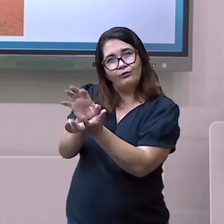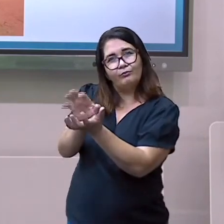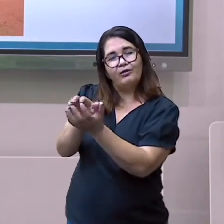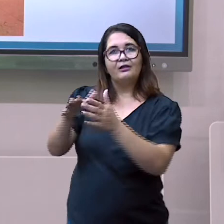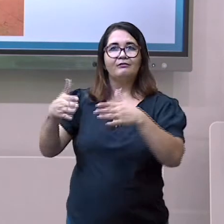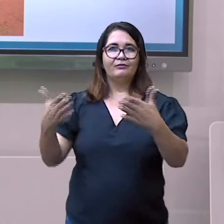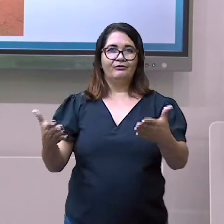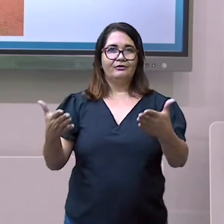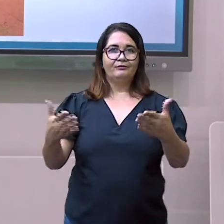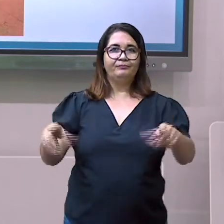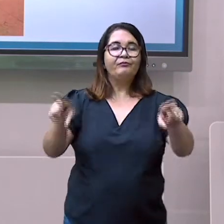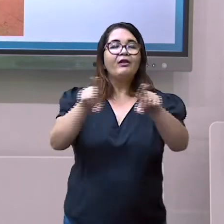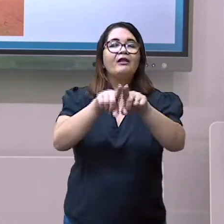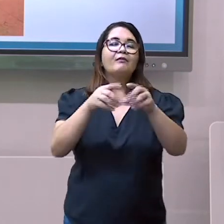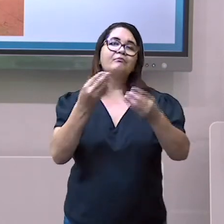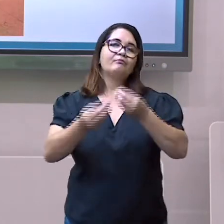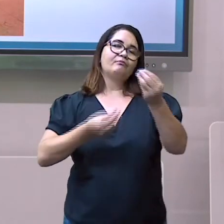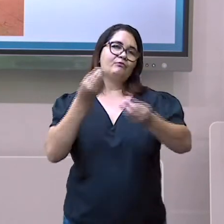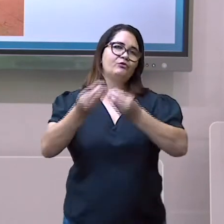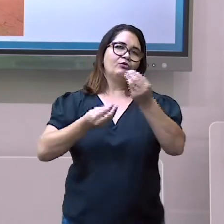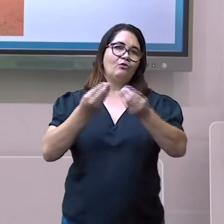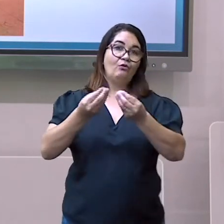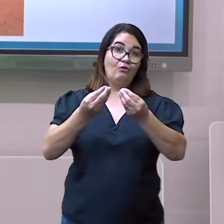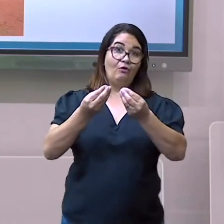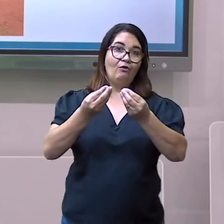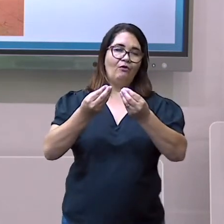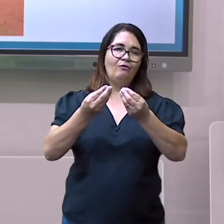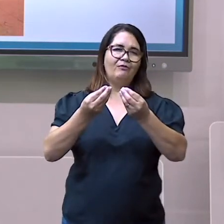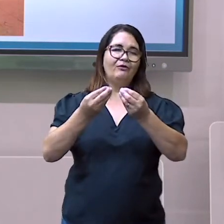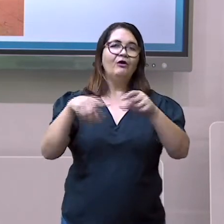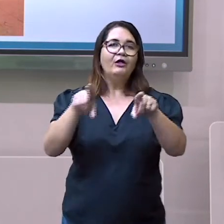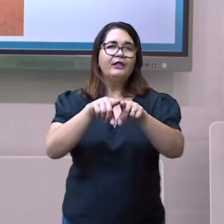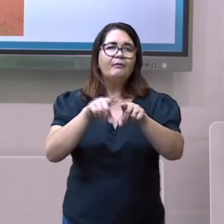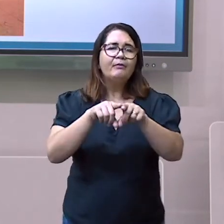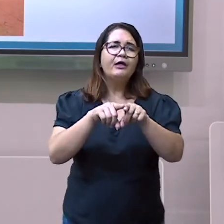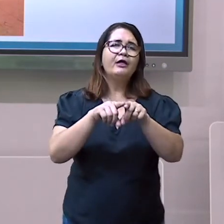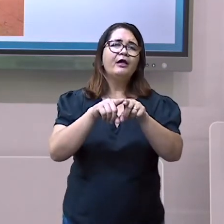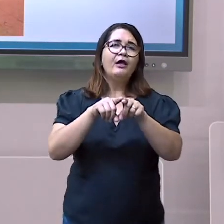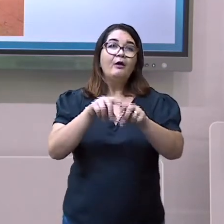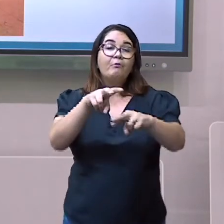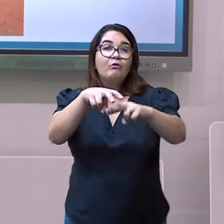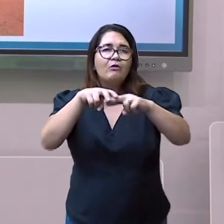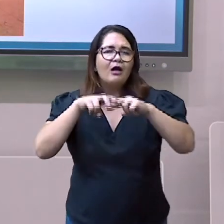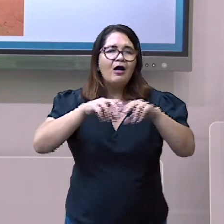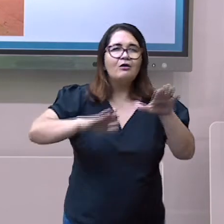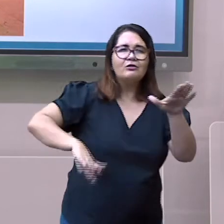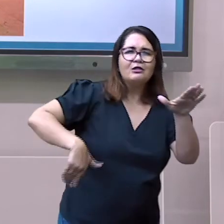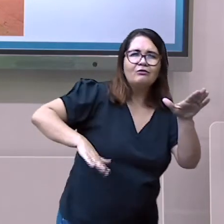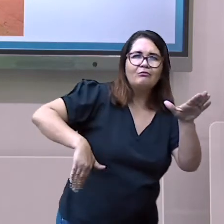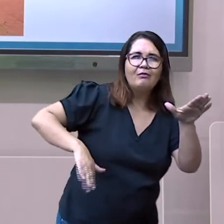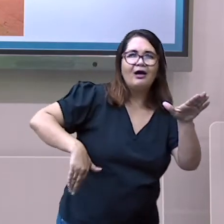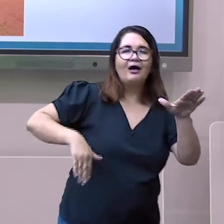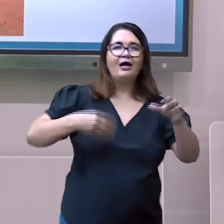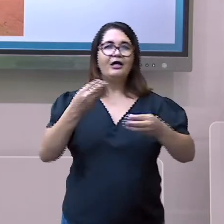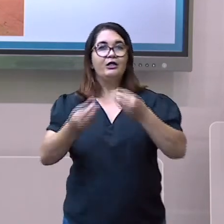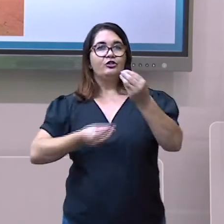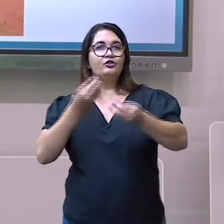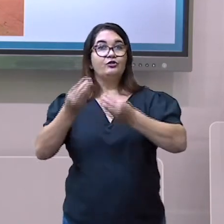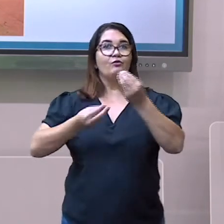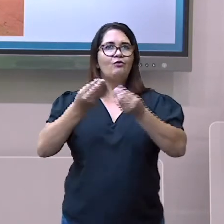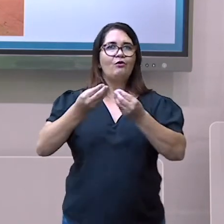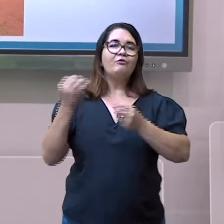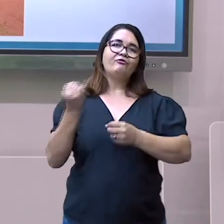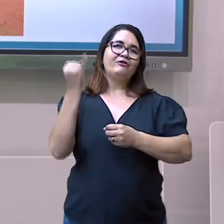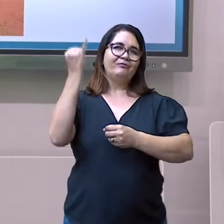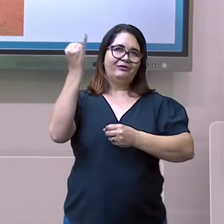Atraídos pelas qualidades terapêuticas dos banhos de mar e pela facilidade de acesso à capitania pela rodovia,